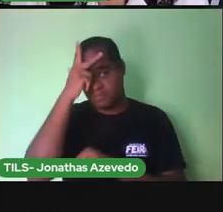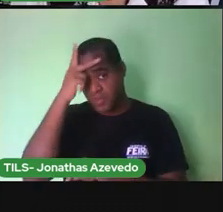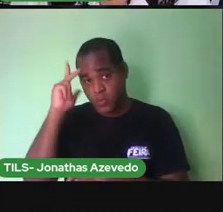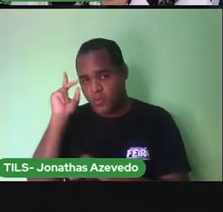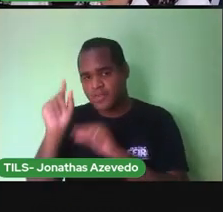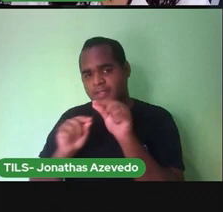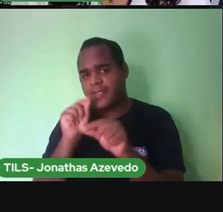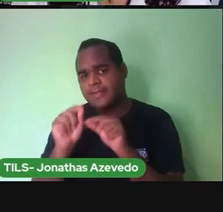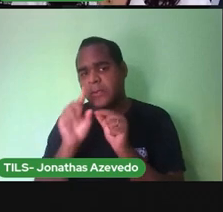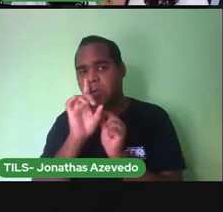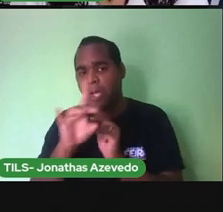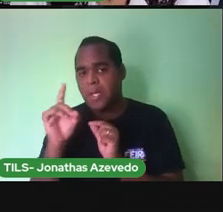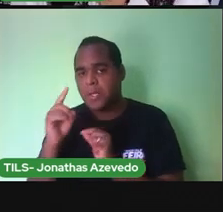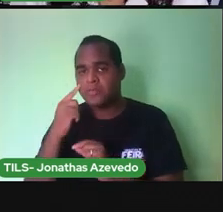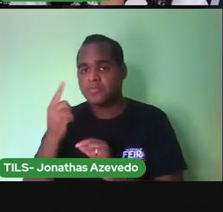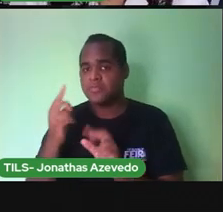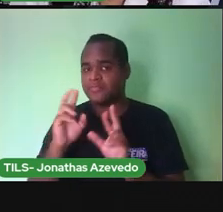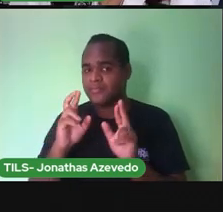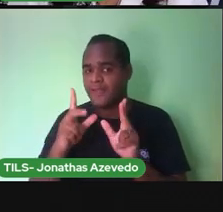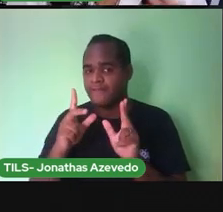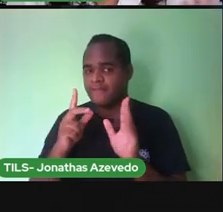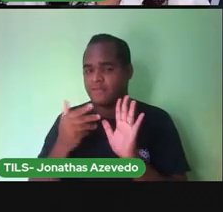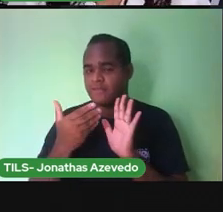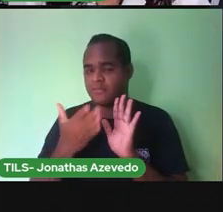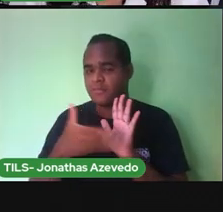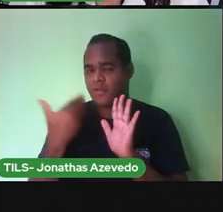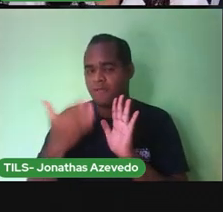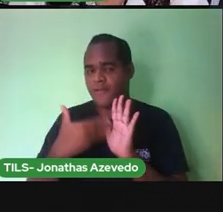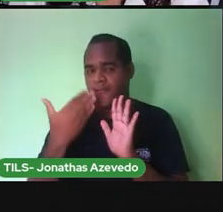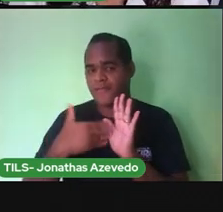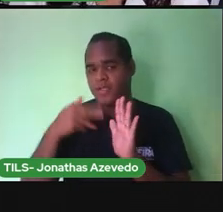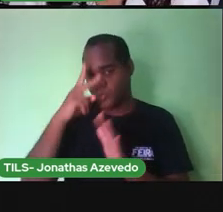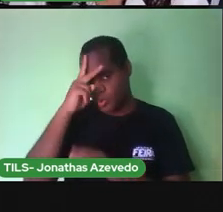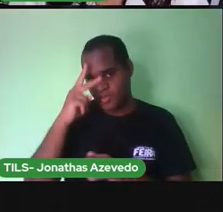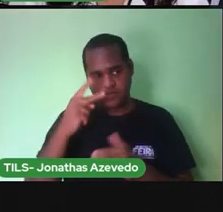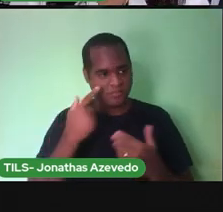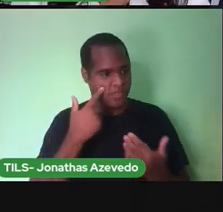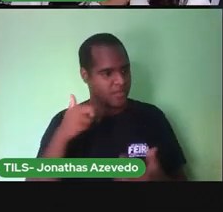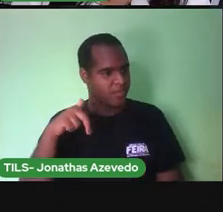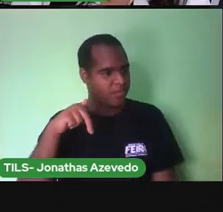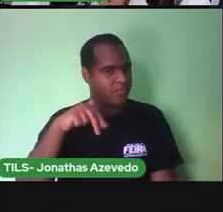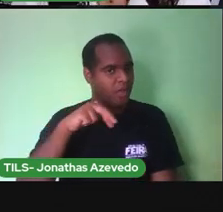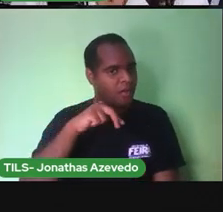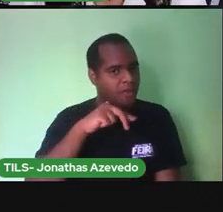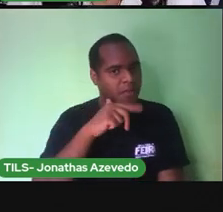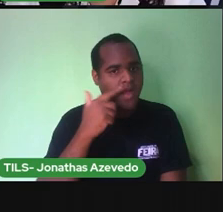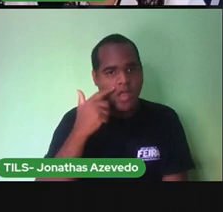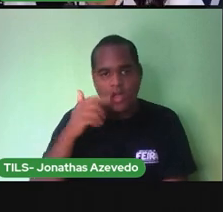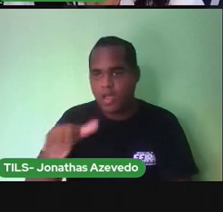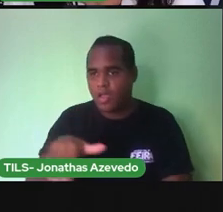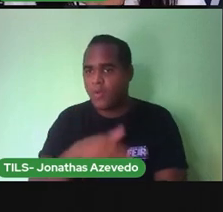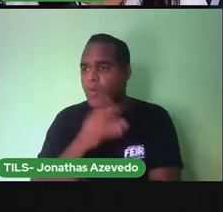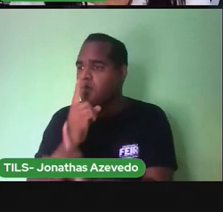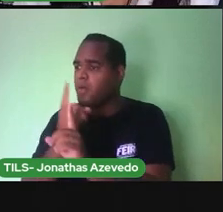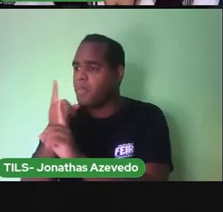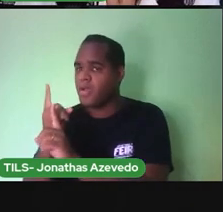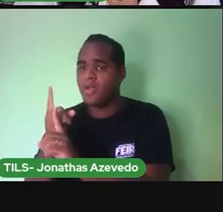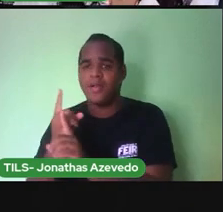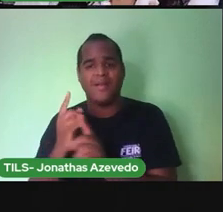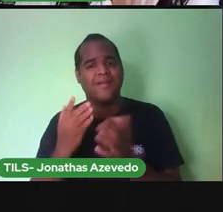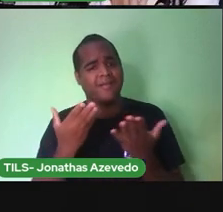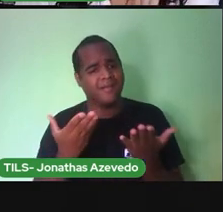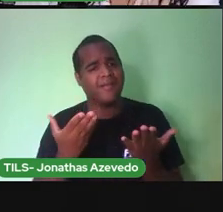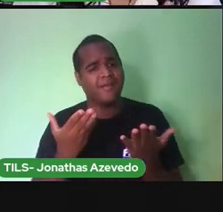nasce é um livro de histórias andando pelas ruas? Não sabia? Fique sabendo.